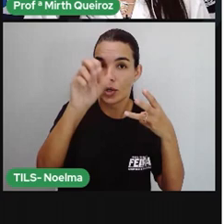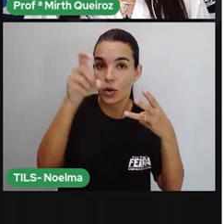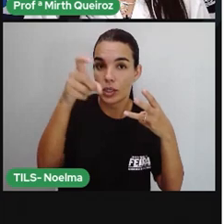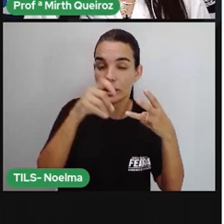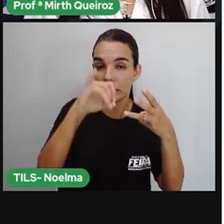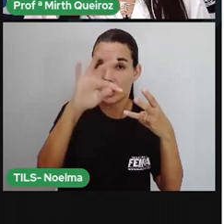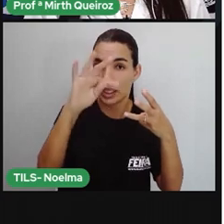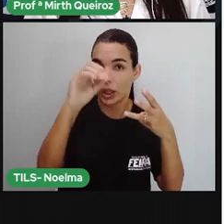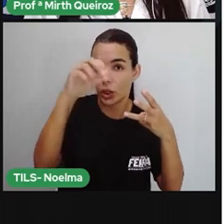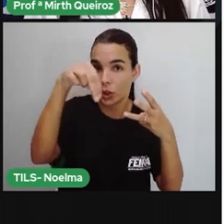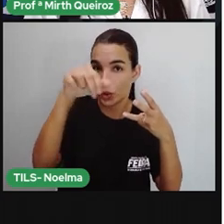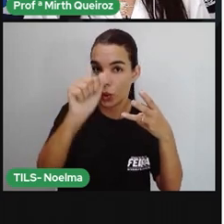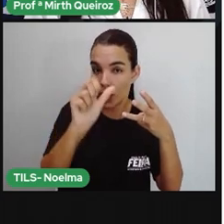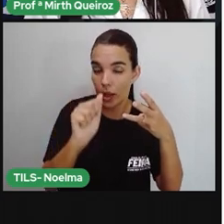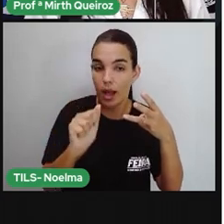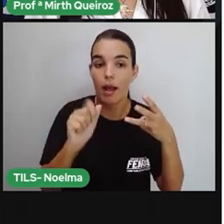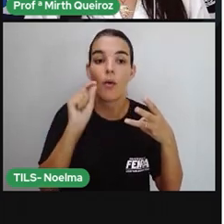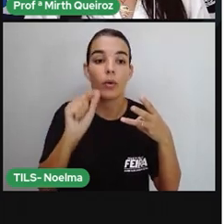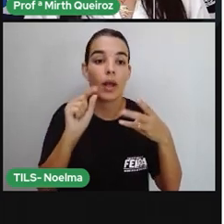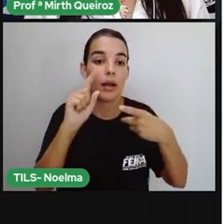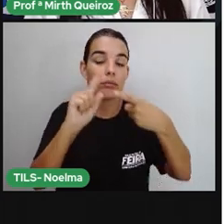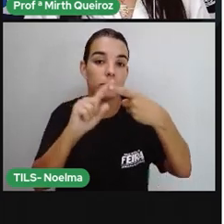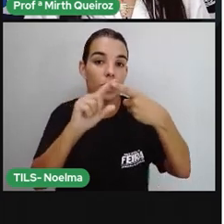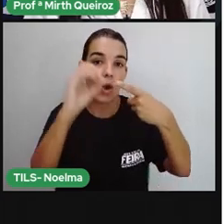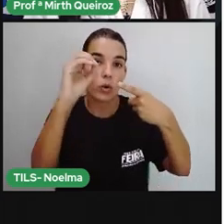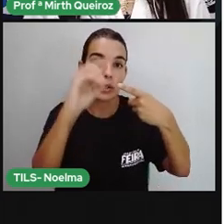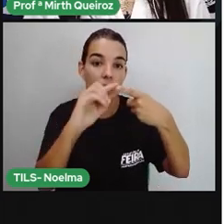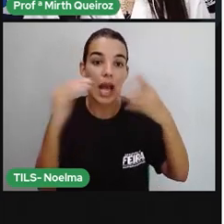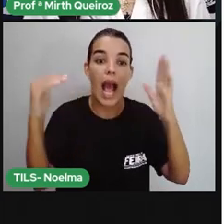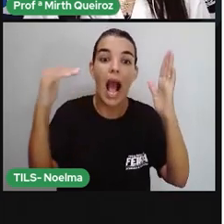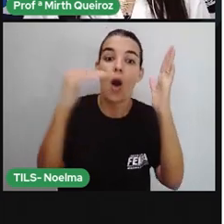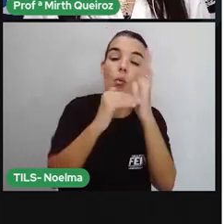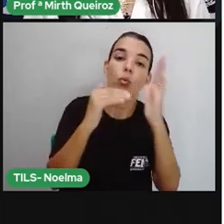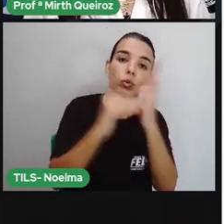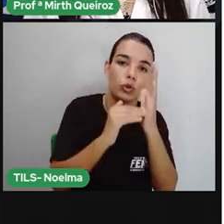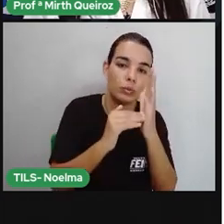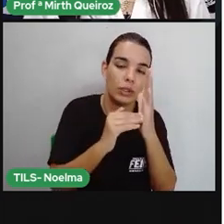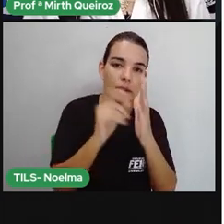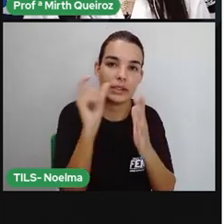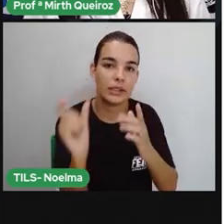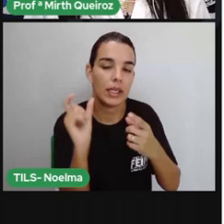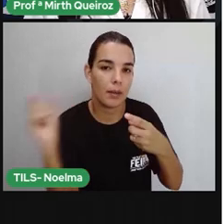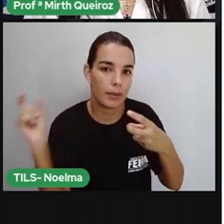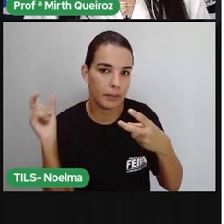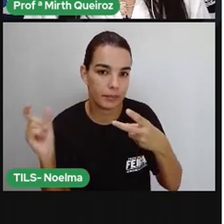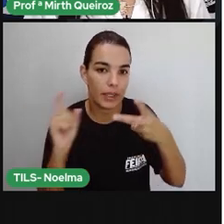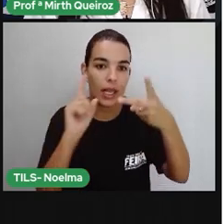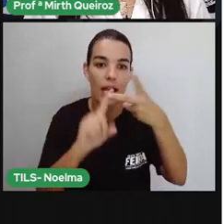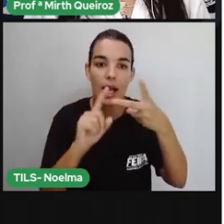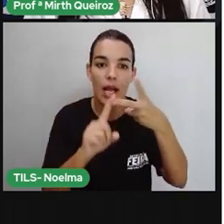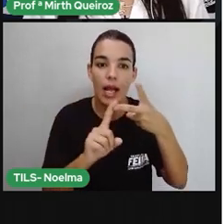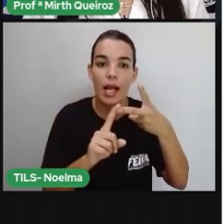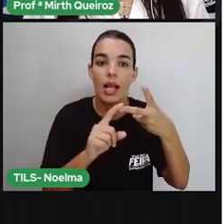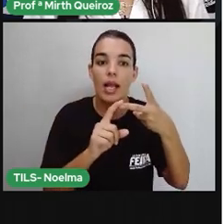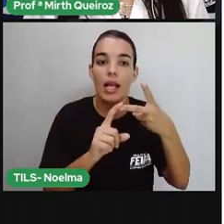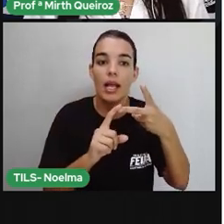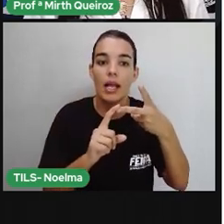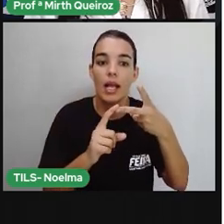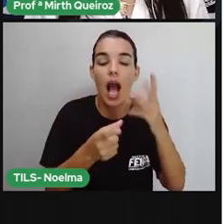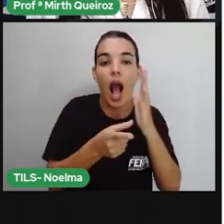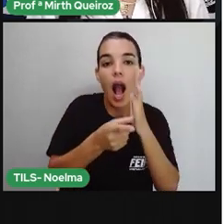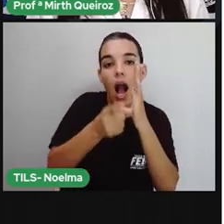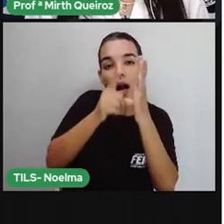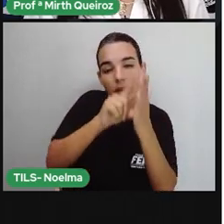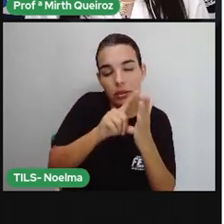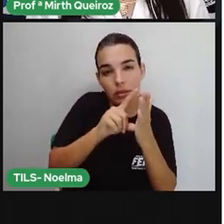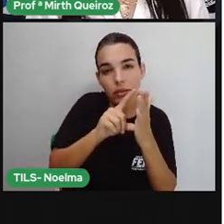Paroxítona, a sílaba tônica é a penúltima. A penúltima. E pró-paroxítona, a sílaba tônica